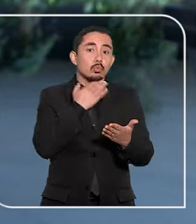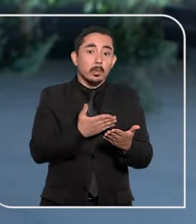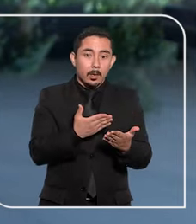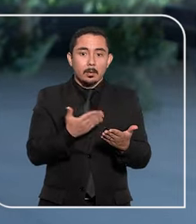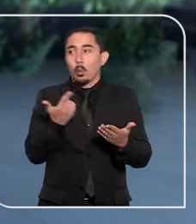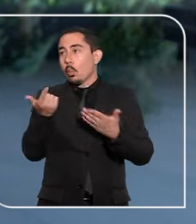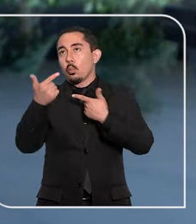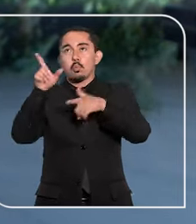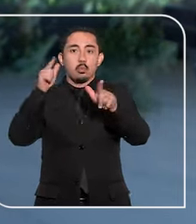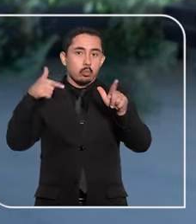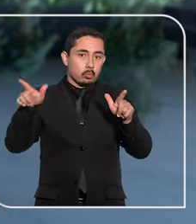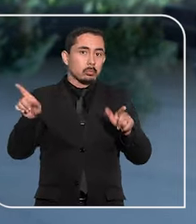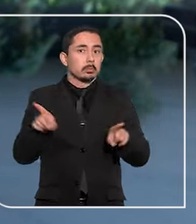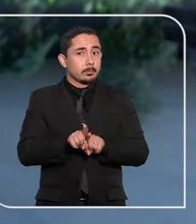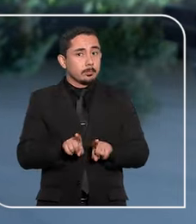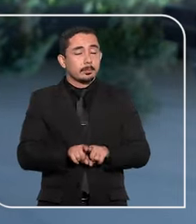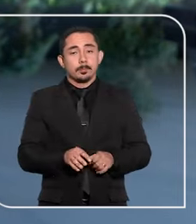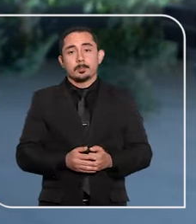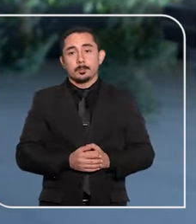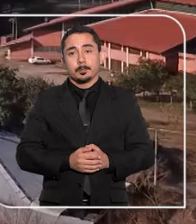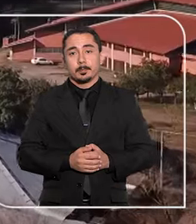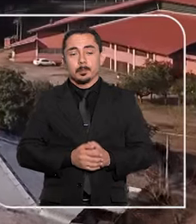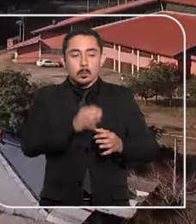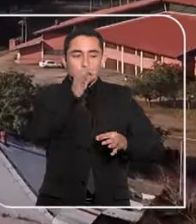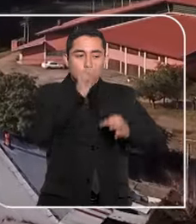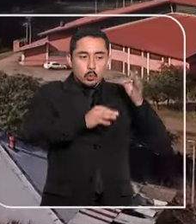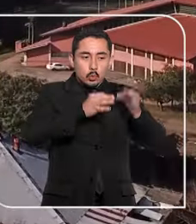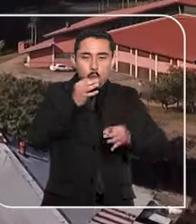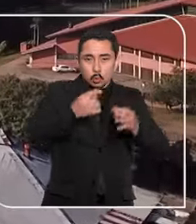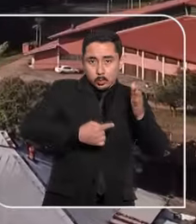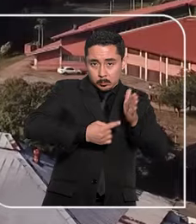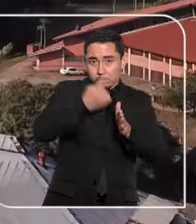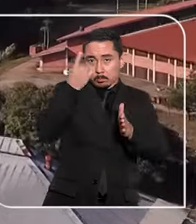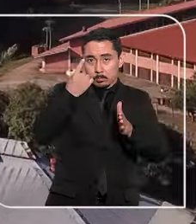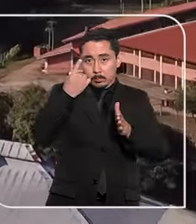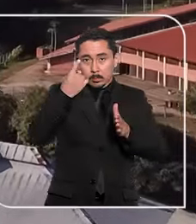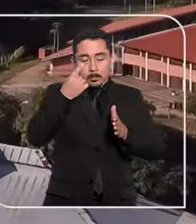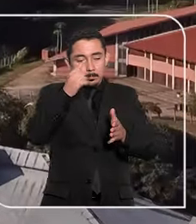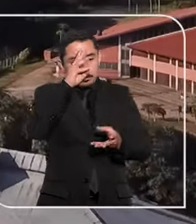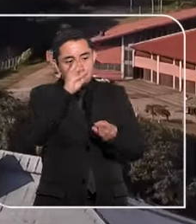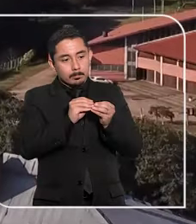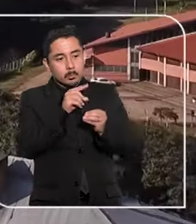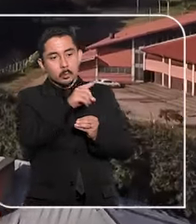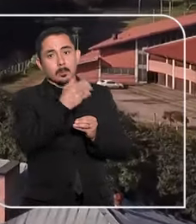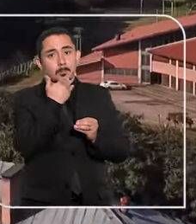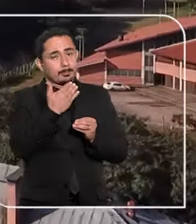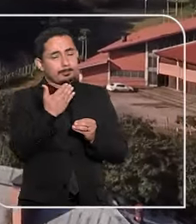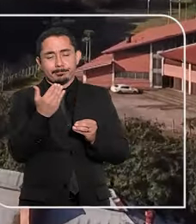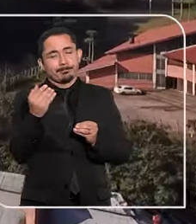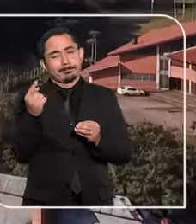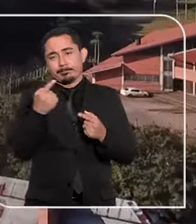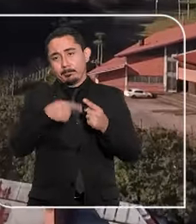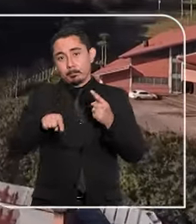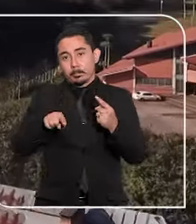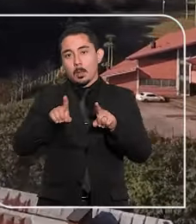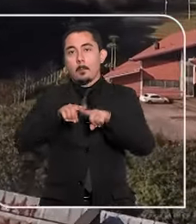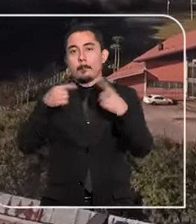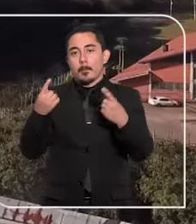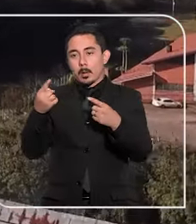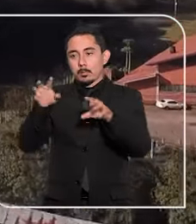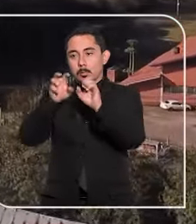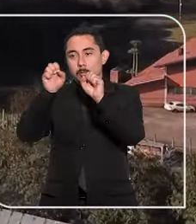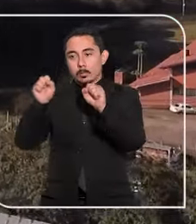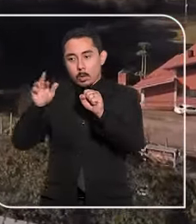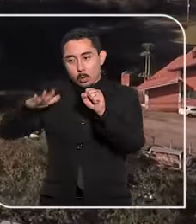trabalho remoto ou alternativa semelhante. O juízo de primeiro grau considerou o pedido improcedente, mas o Tribunal